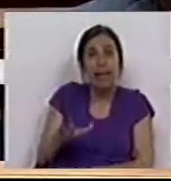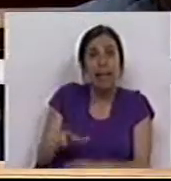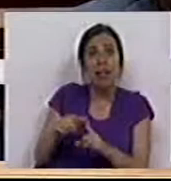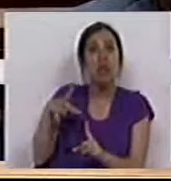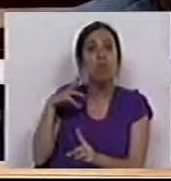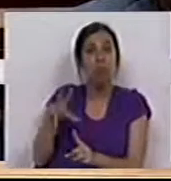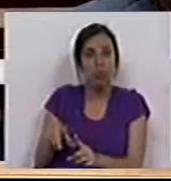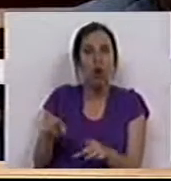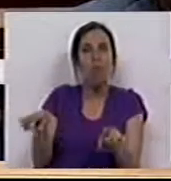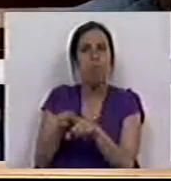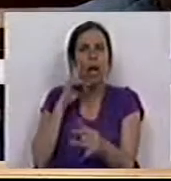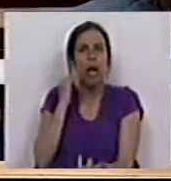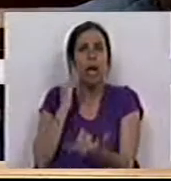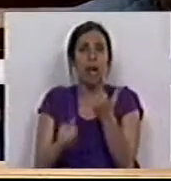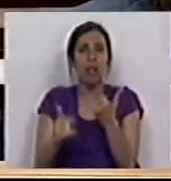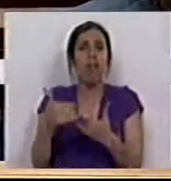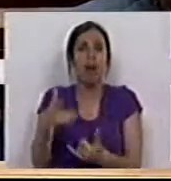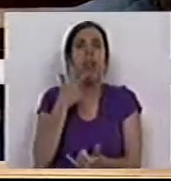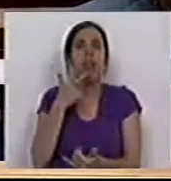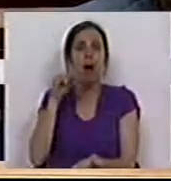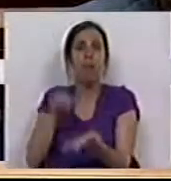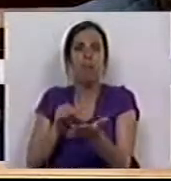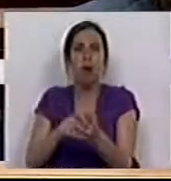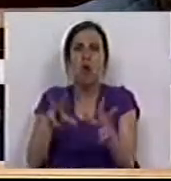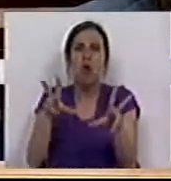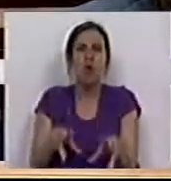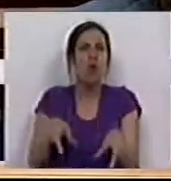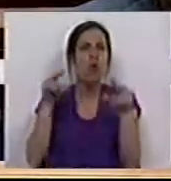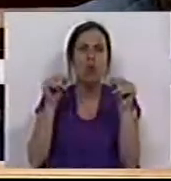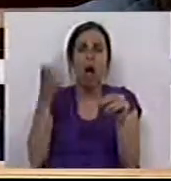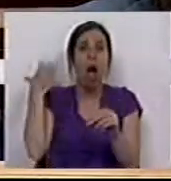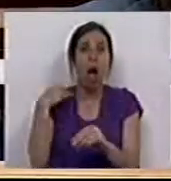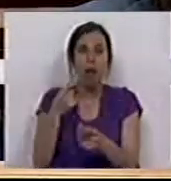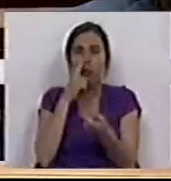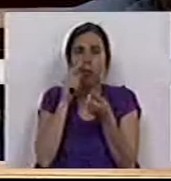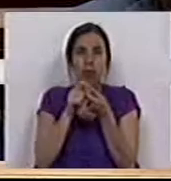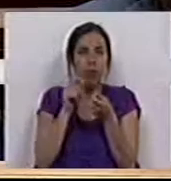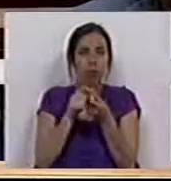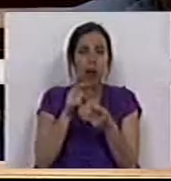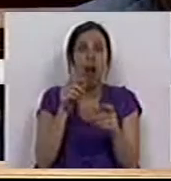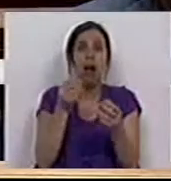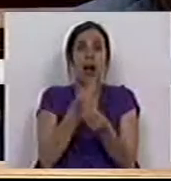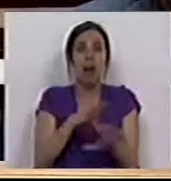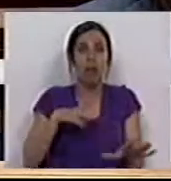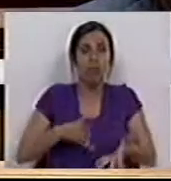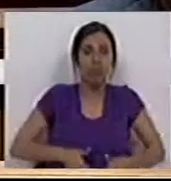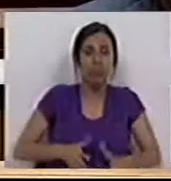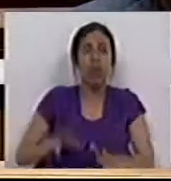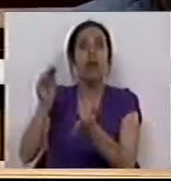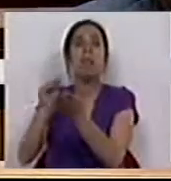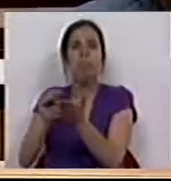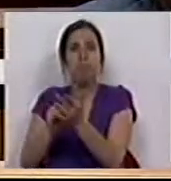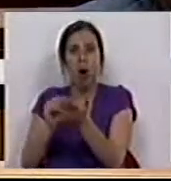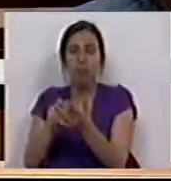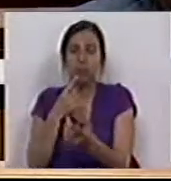em Portugal é estar em risco de pobreza. Nunca houve tão poucas crianças em Portugal e nunca houve tantas crianças pobres